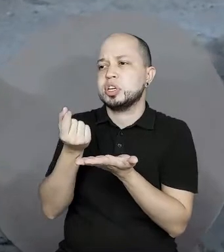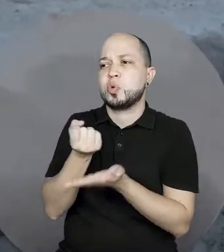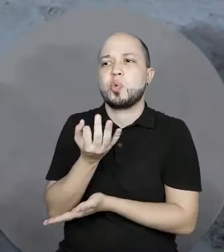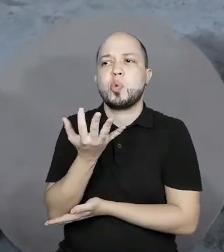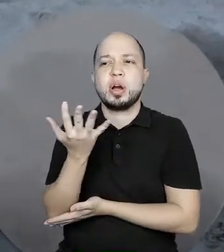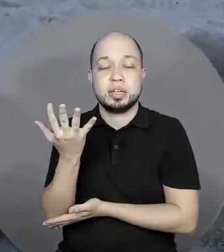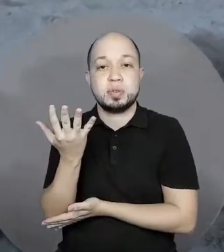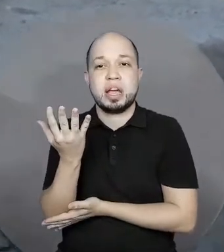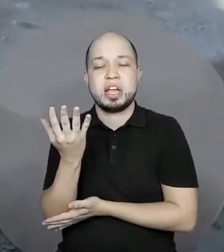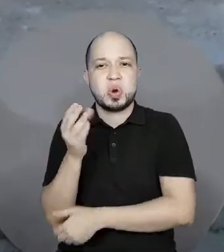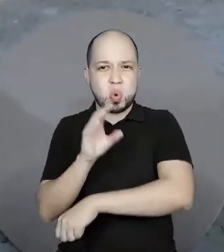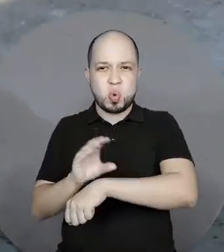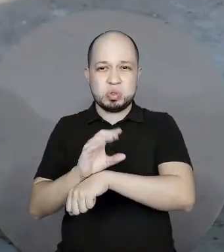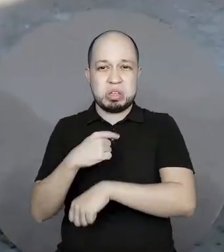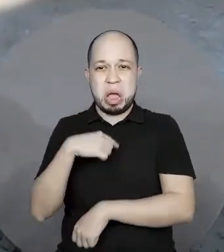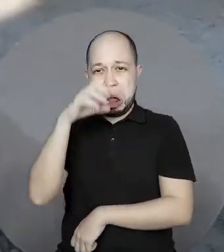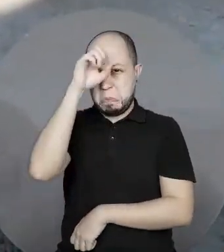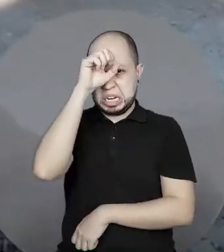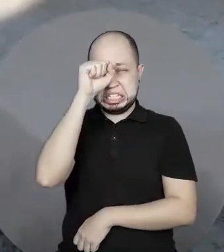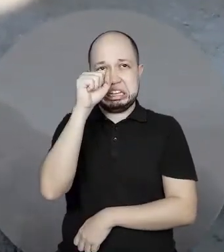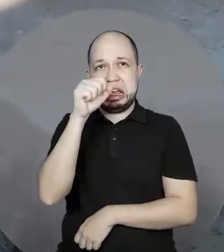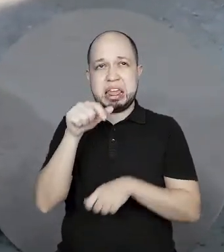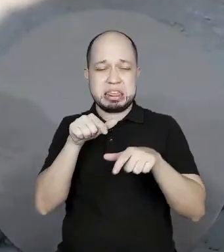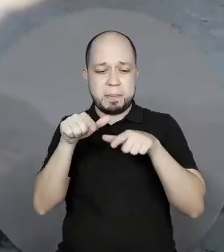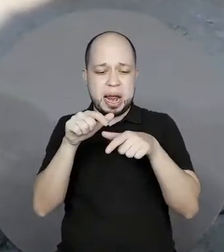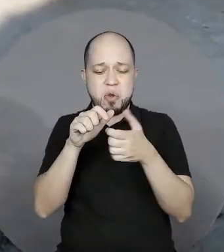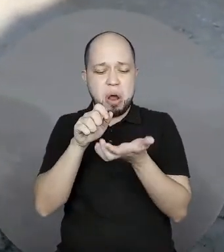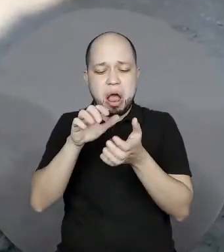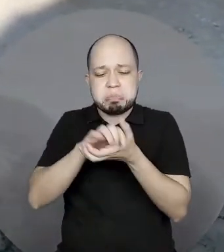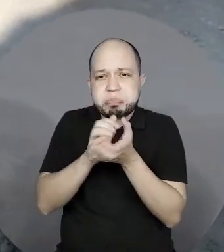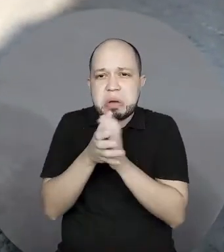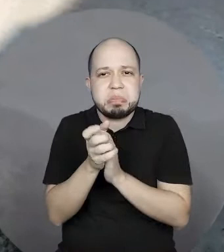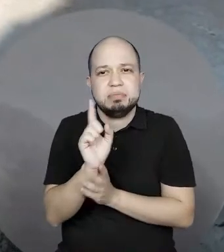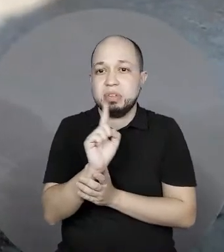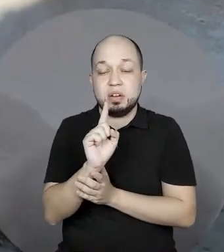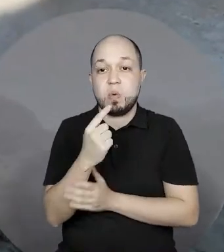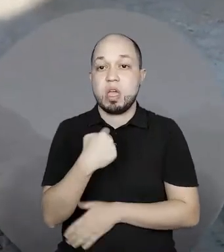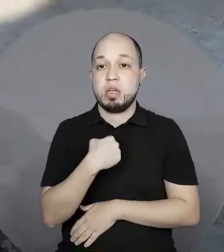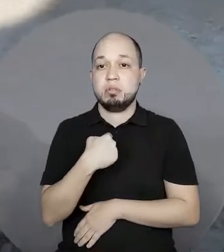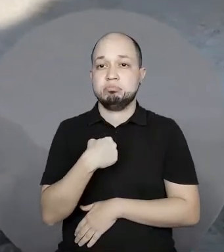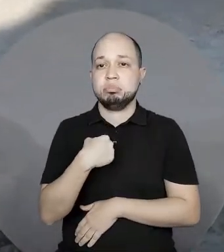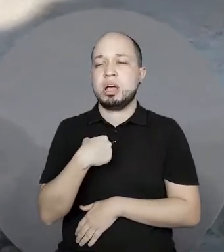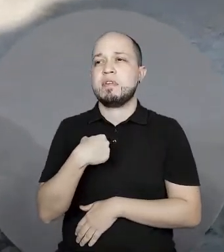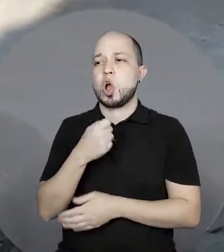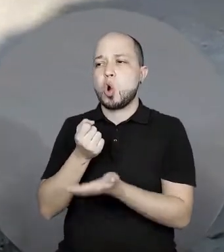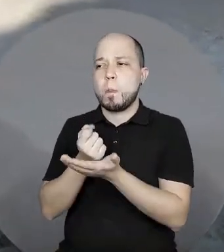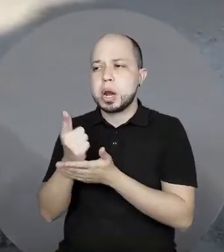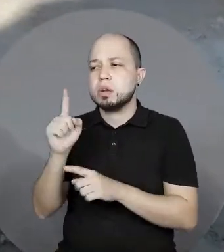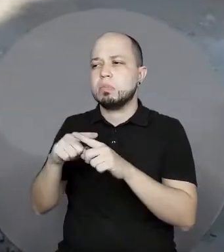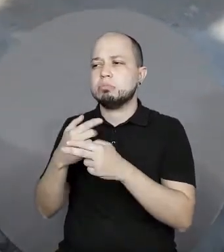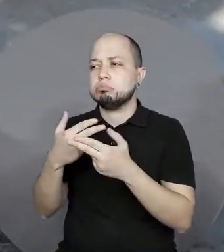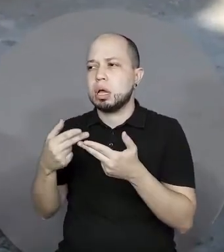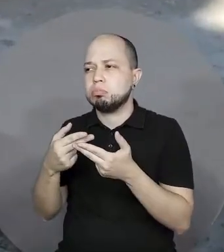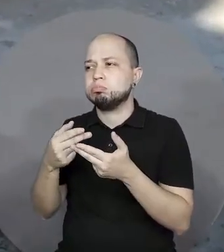do curso, eu não aprendi nada manualmente. Eu fiquei mais naquela pessoa que está com todos os materiais, dividindo as tarefas,